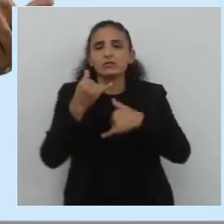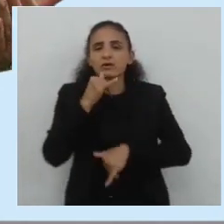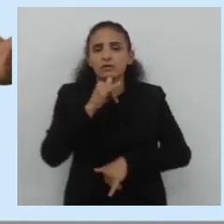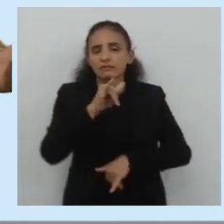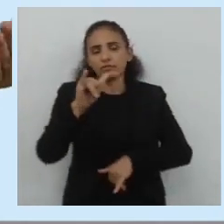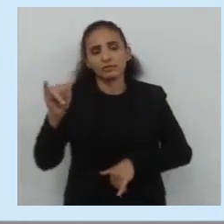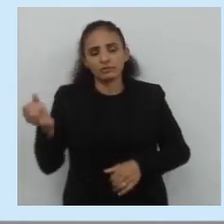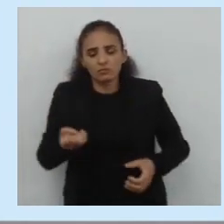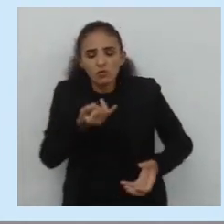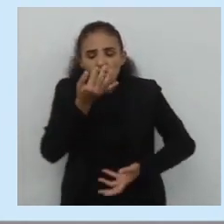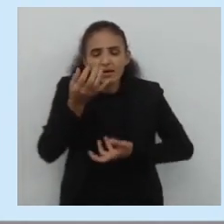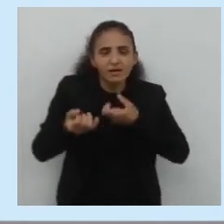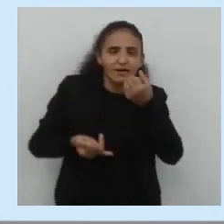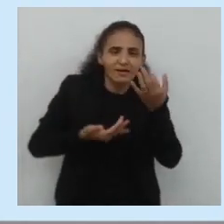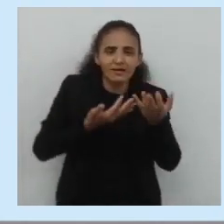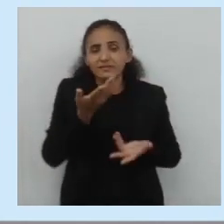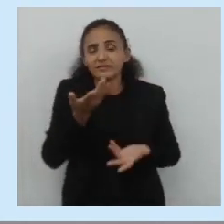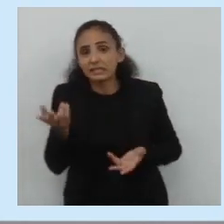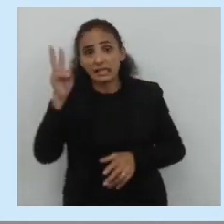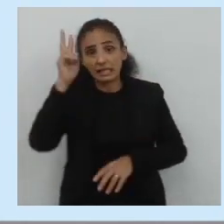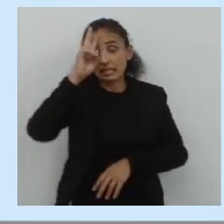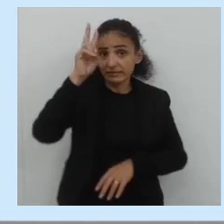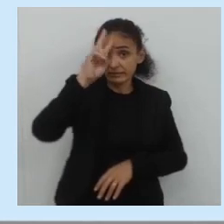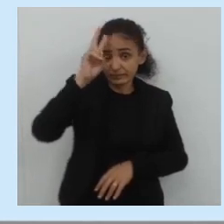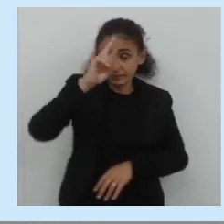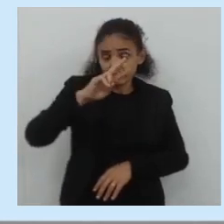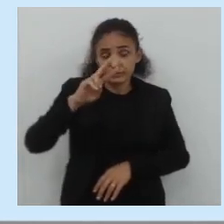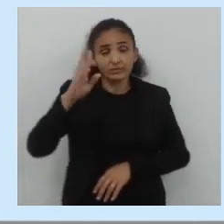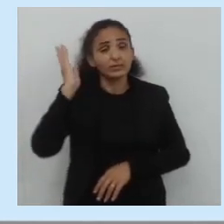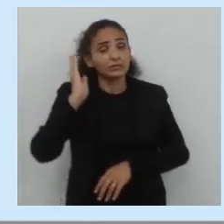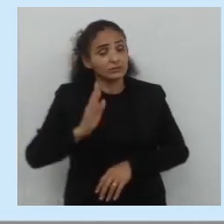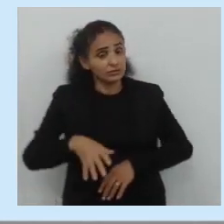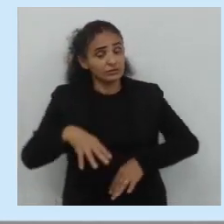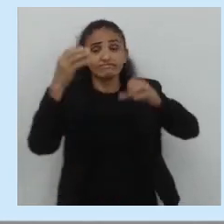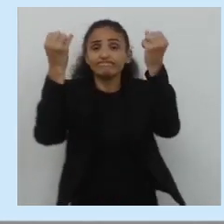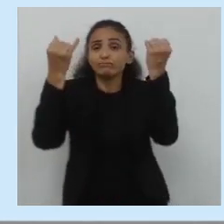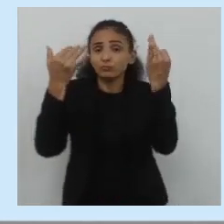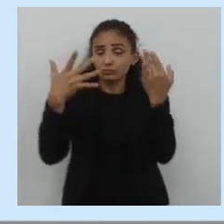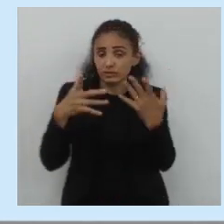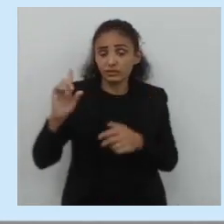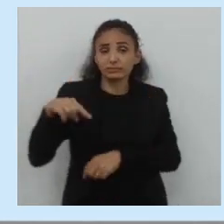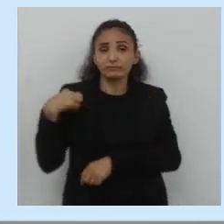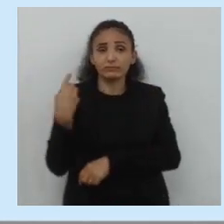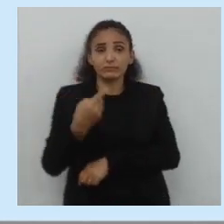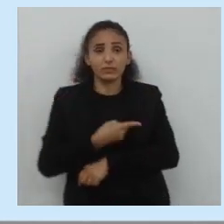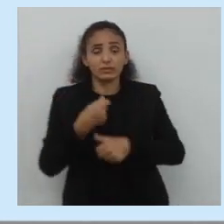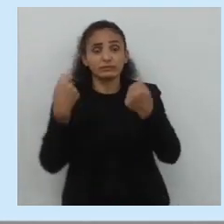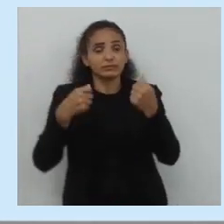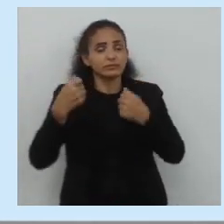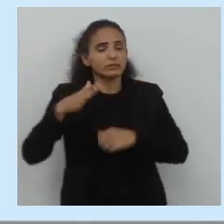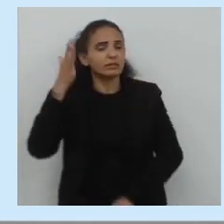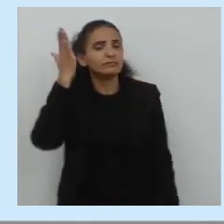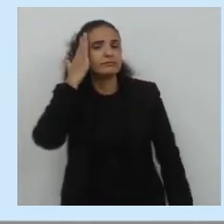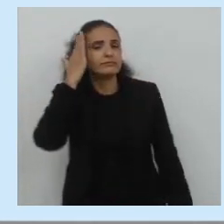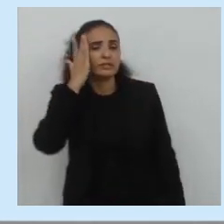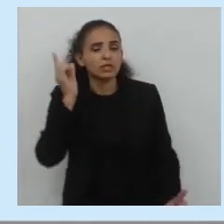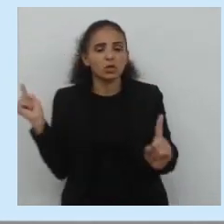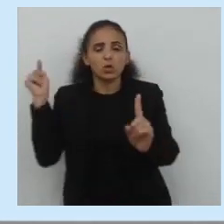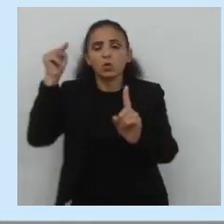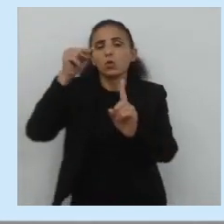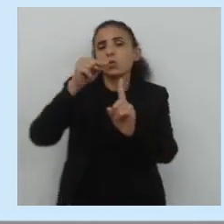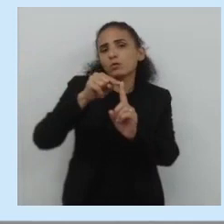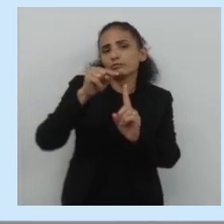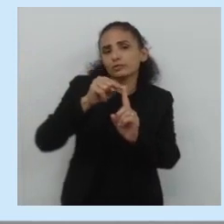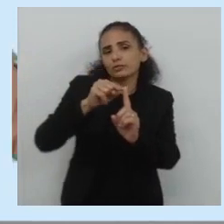poesia, pode ser. Lembra do que eu falei? A questão de que, nós temos que saber a intencionalidade, o